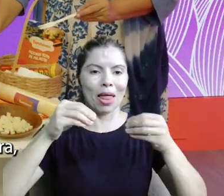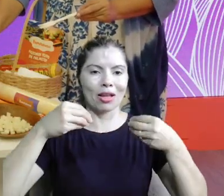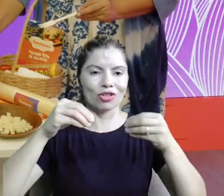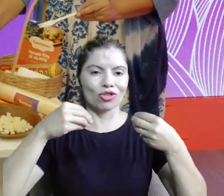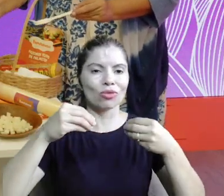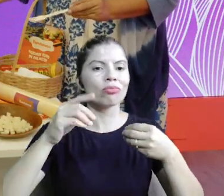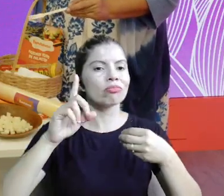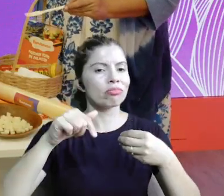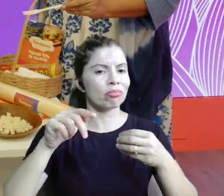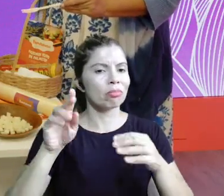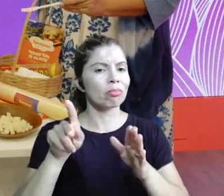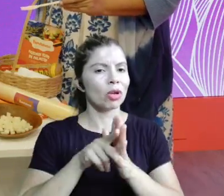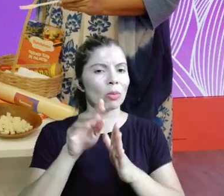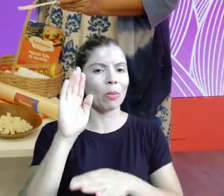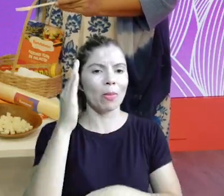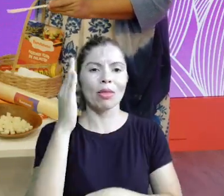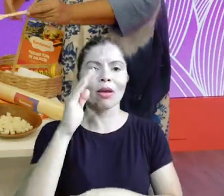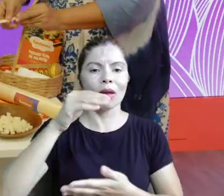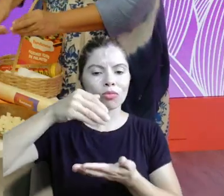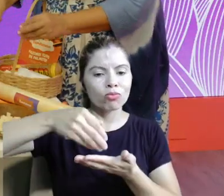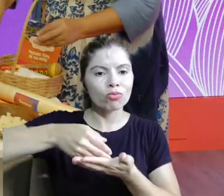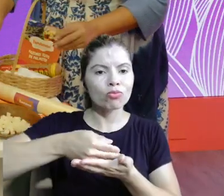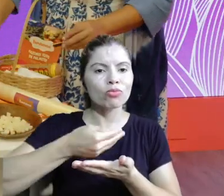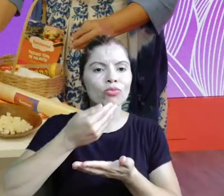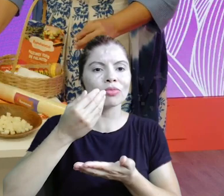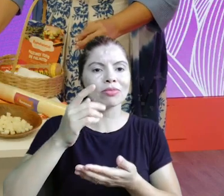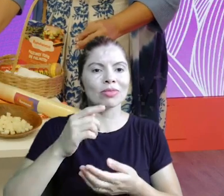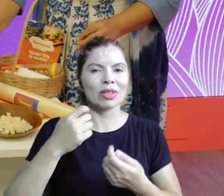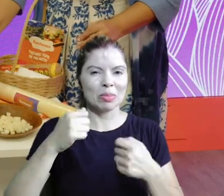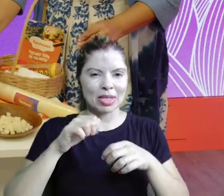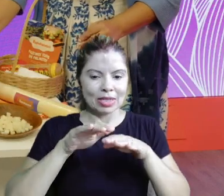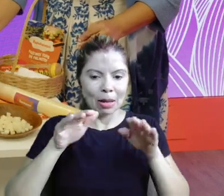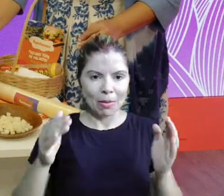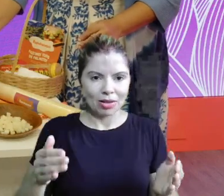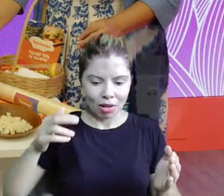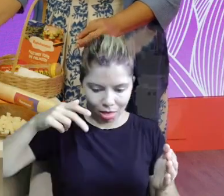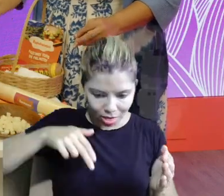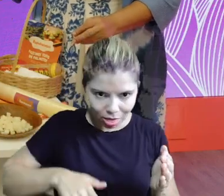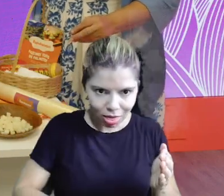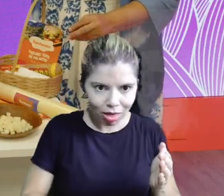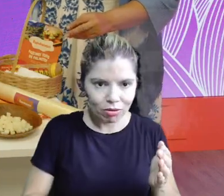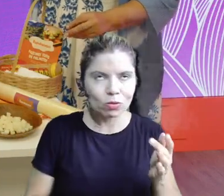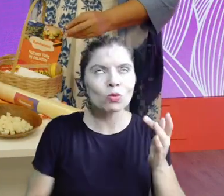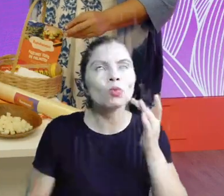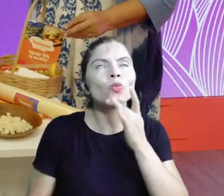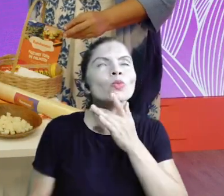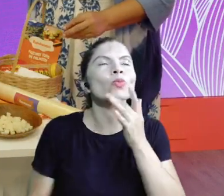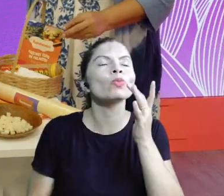experimentar que agora a gente ficou aqui curioso A gente vai passar por debaixo da mesa Hum